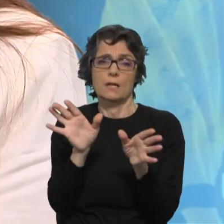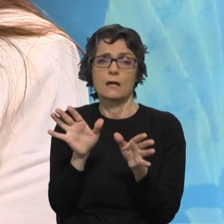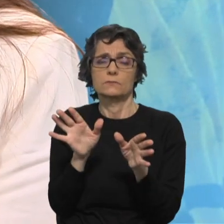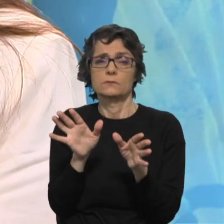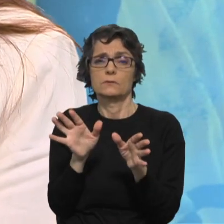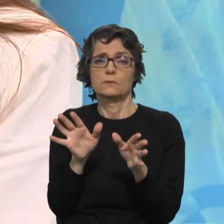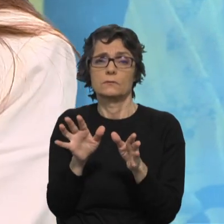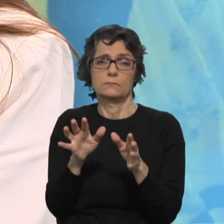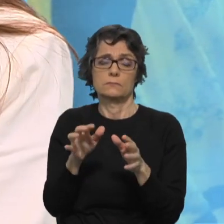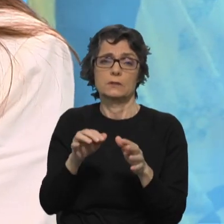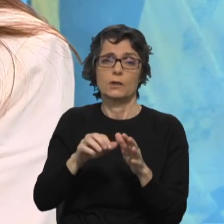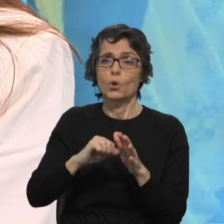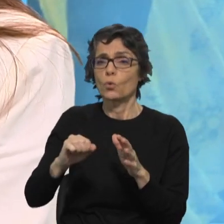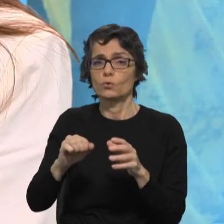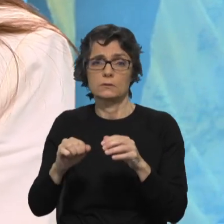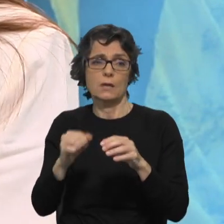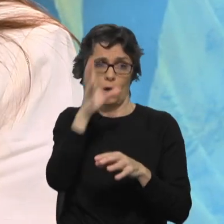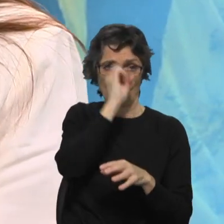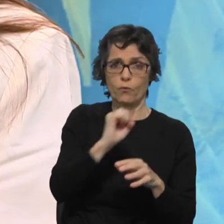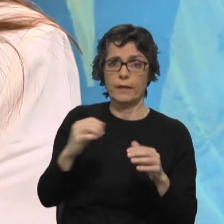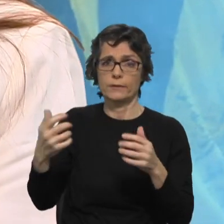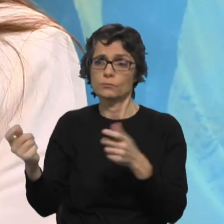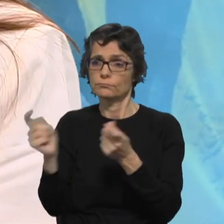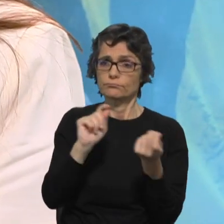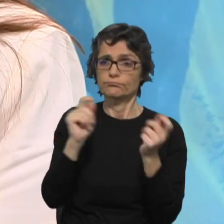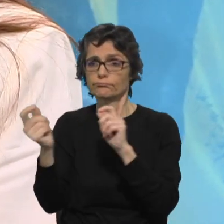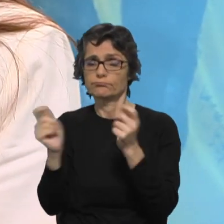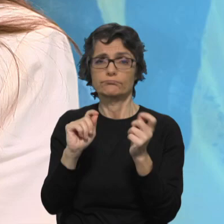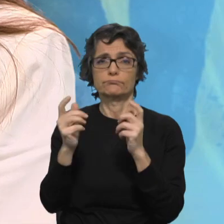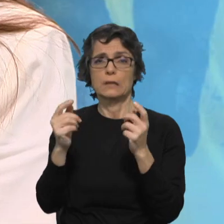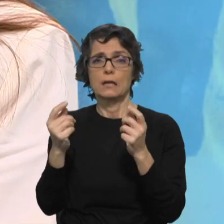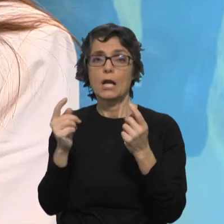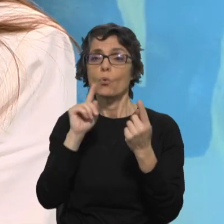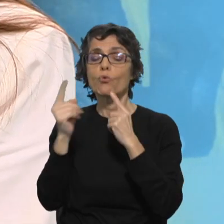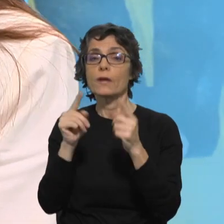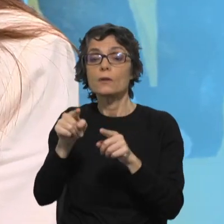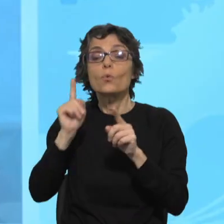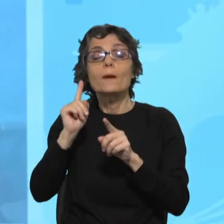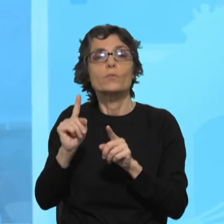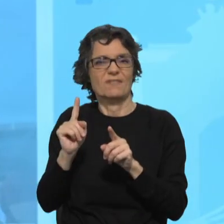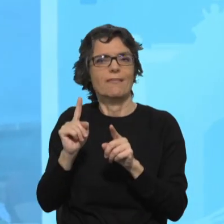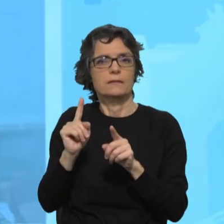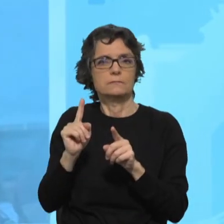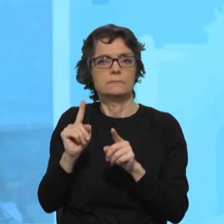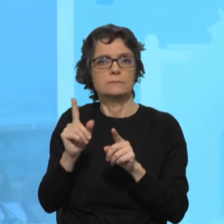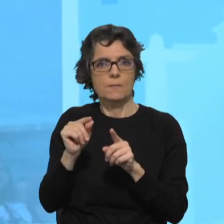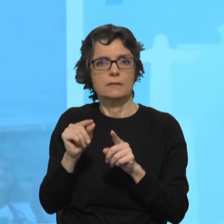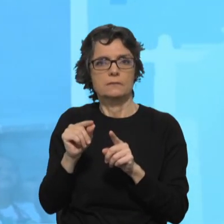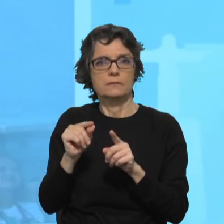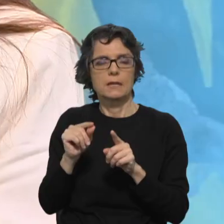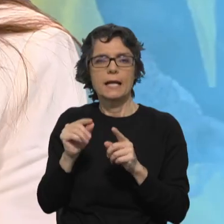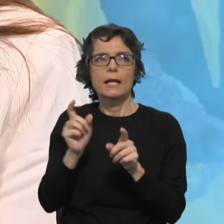quer a oposição, quer quem está no governo, há ali um diálogo que devemos ver como um diálogo importante para uma espécie de